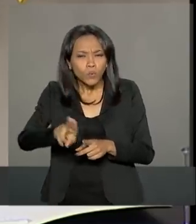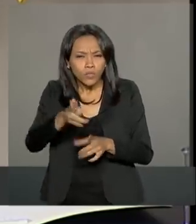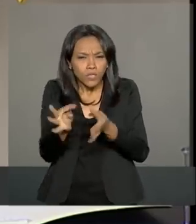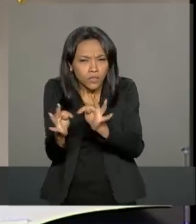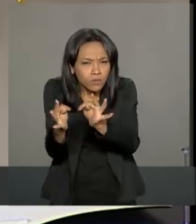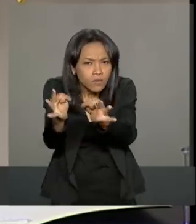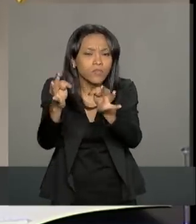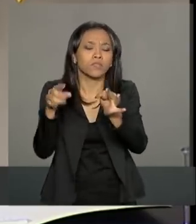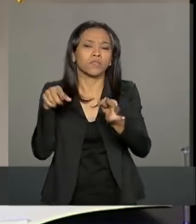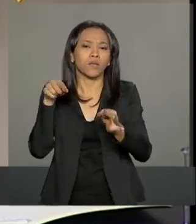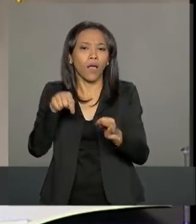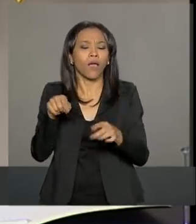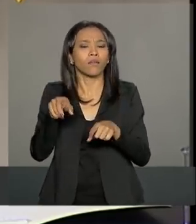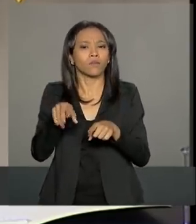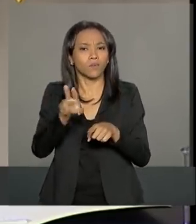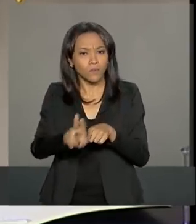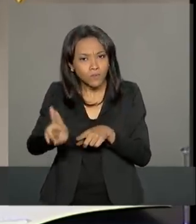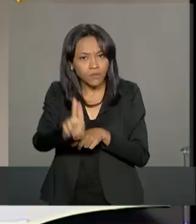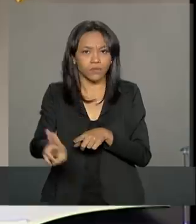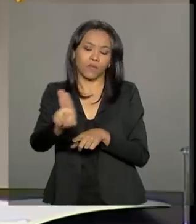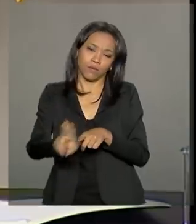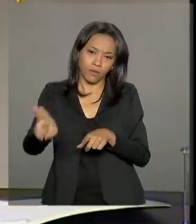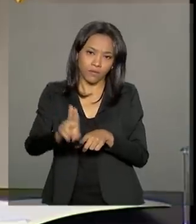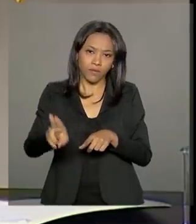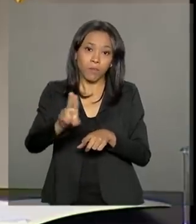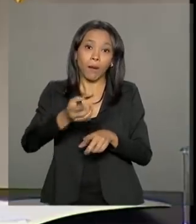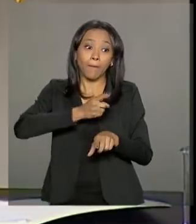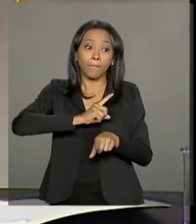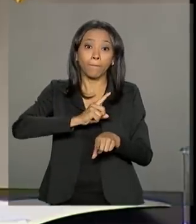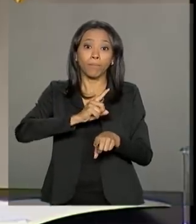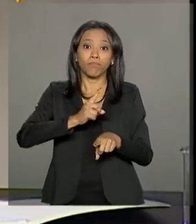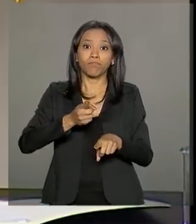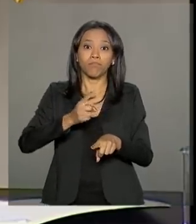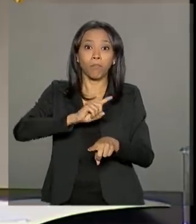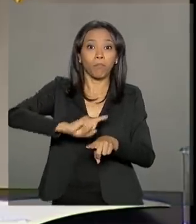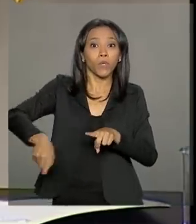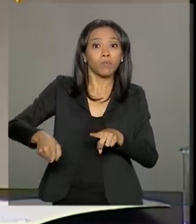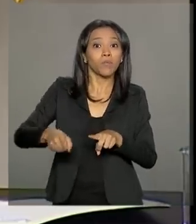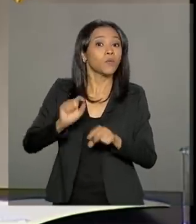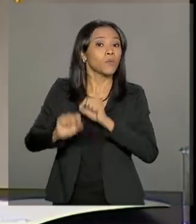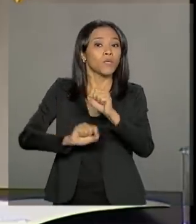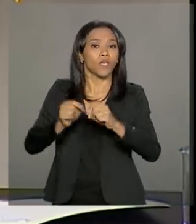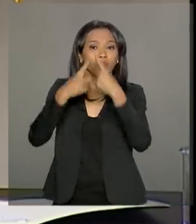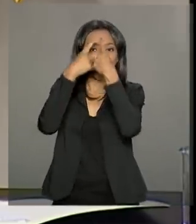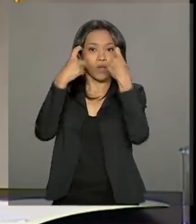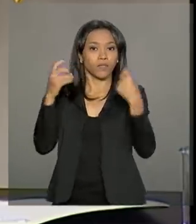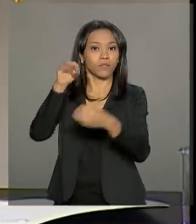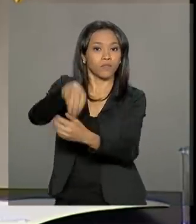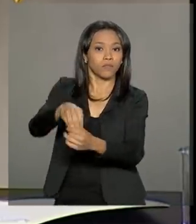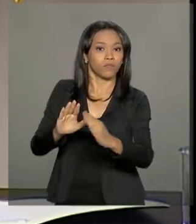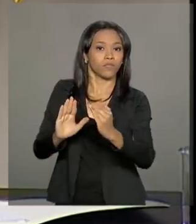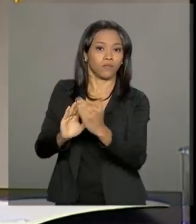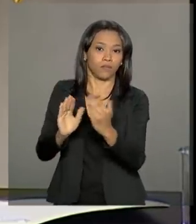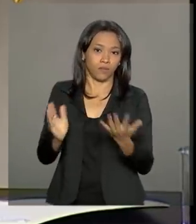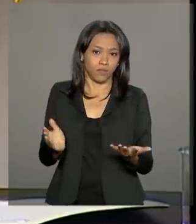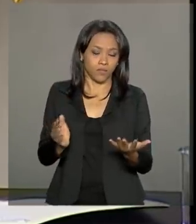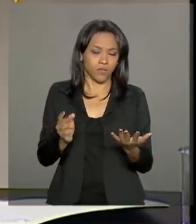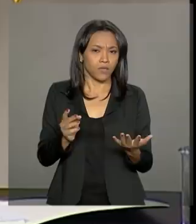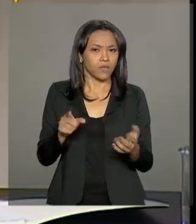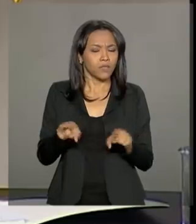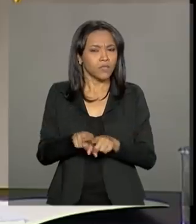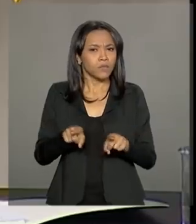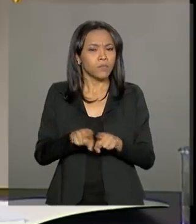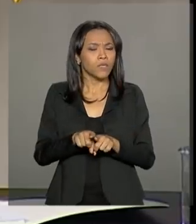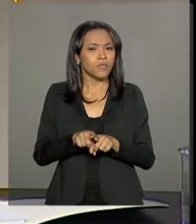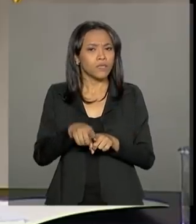relacionados à utilização para a coibição de violência doméstica. E o que nos chamou a atenção